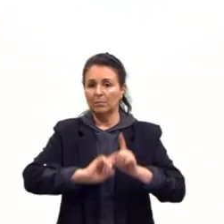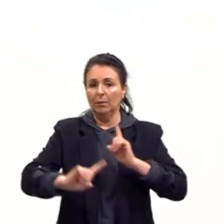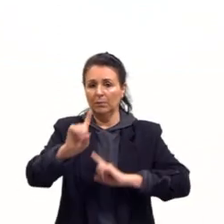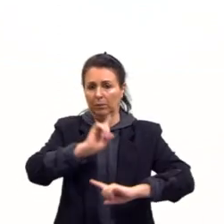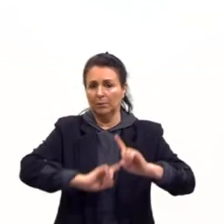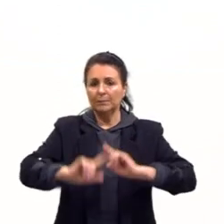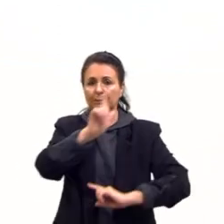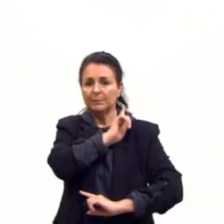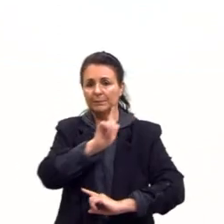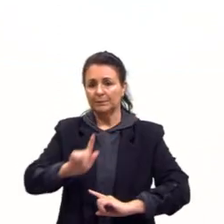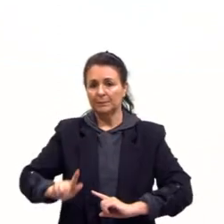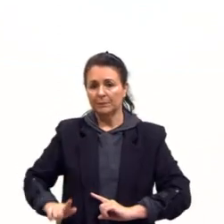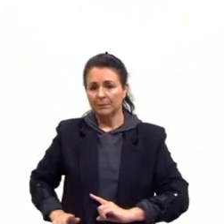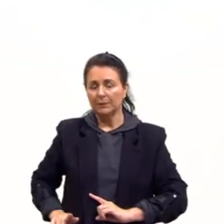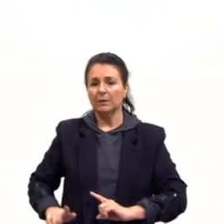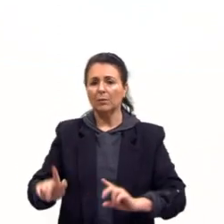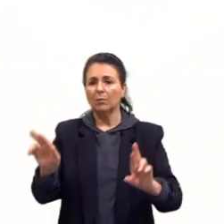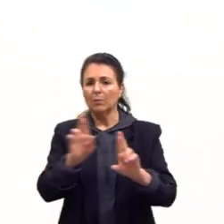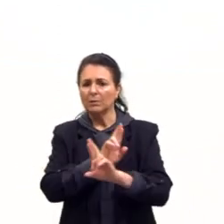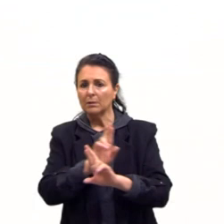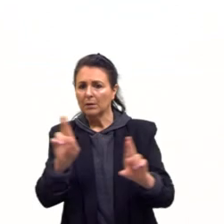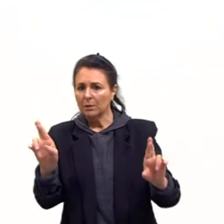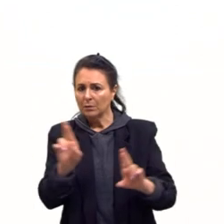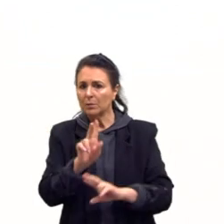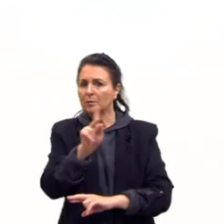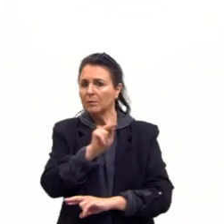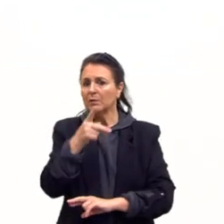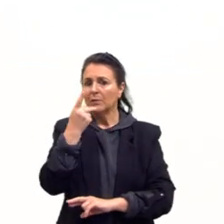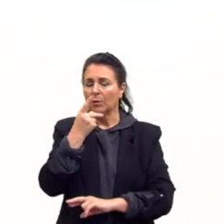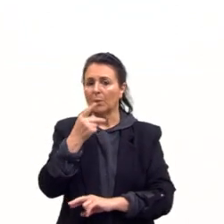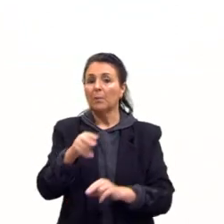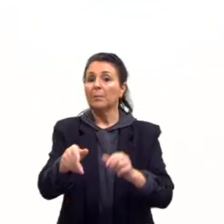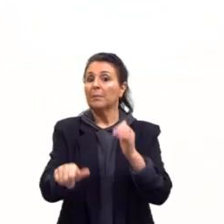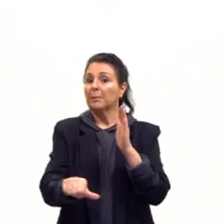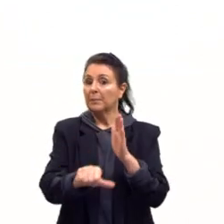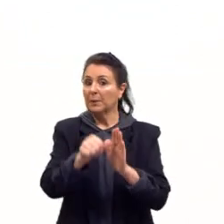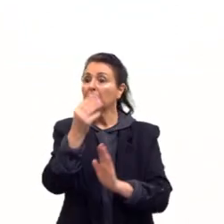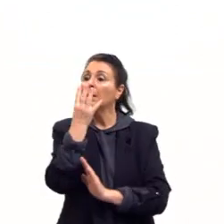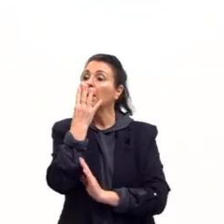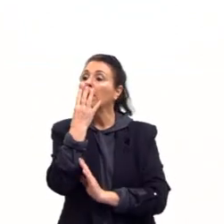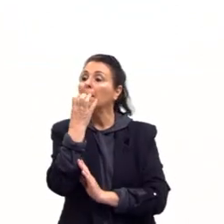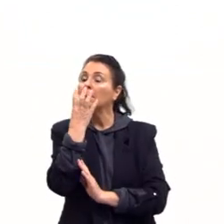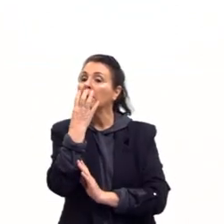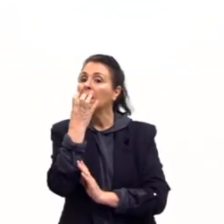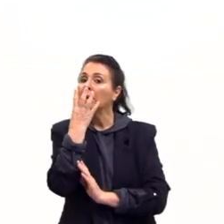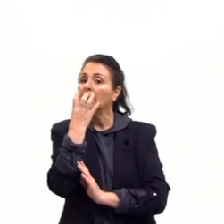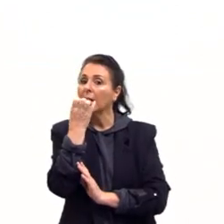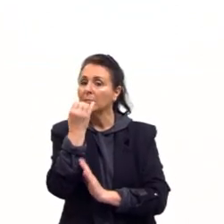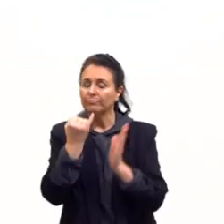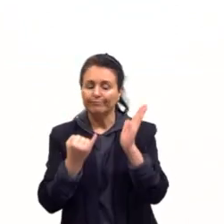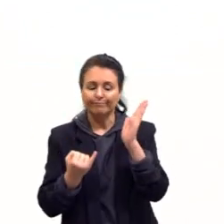governos aí, algumas relações com isso, primeiro o governo do Sarney, nós temos aí per inflação, olha aqui que eu trouxe para vocês, ó,